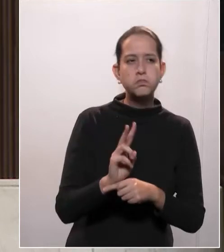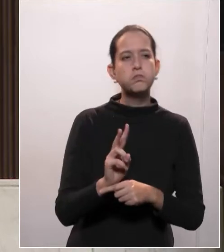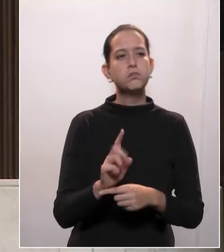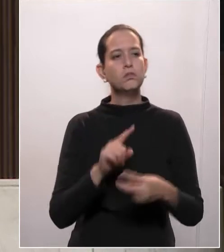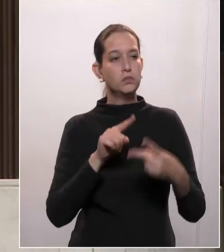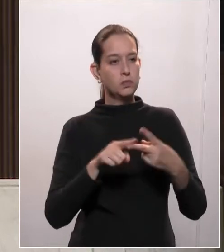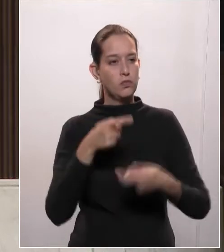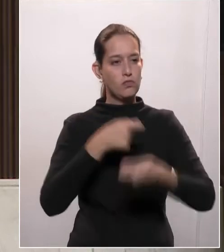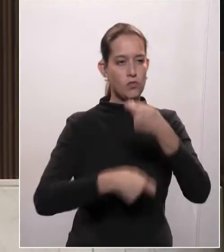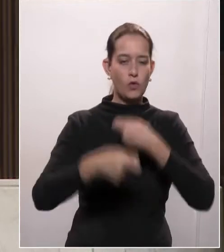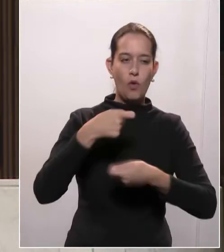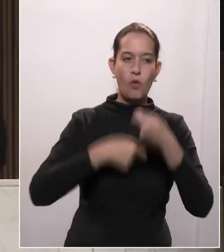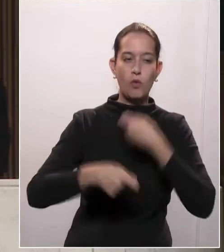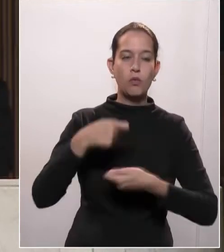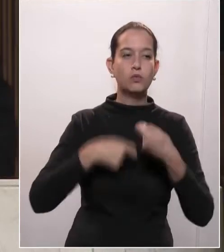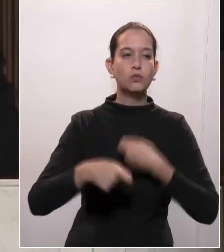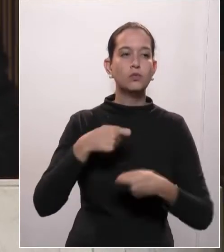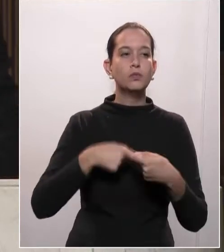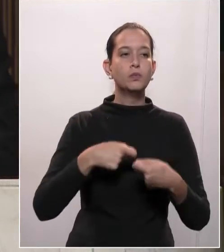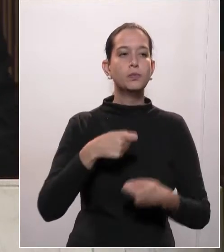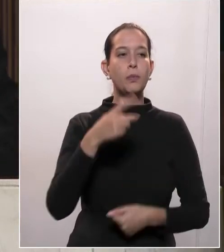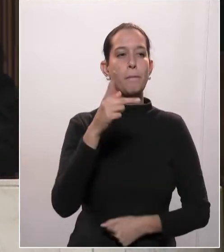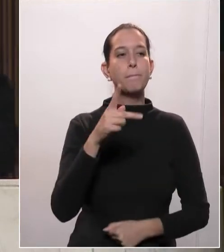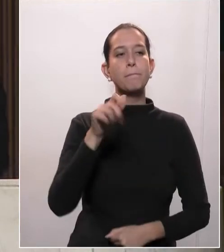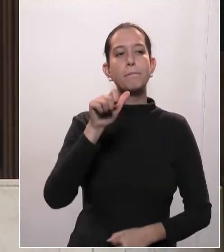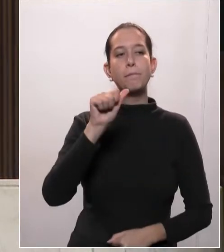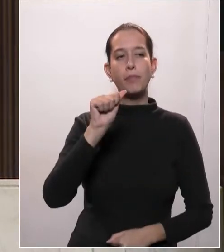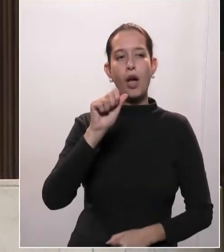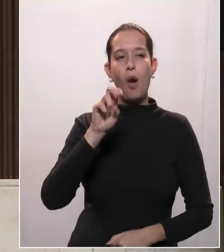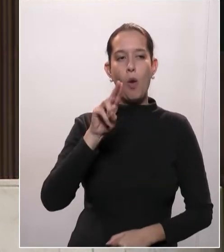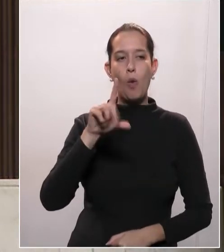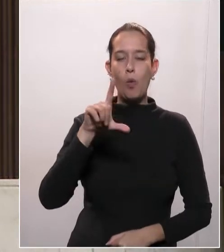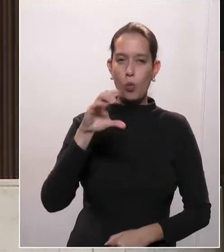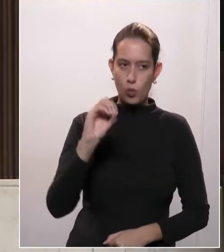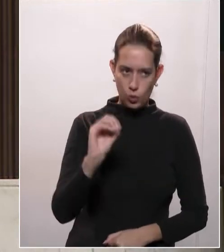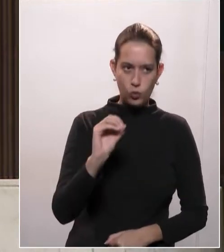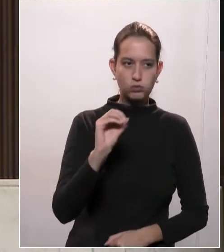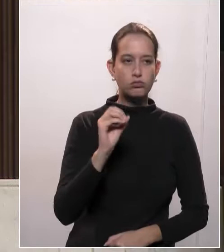Guedes, numa entrevista da Folha de São Paulo publicada ontem,